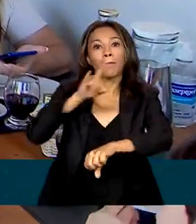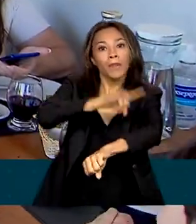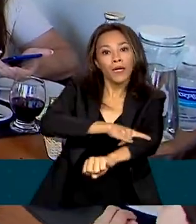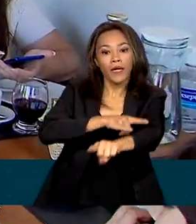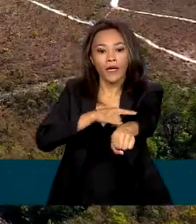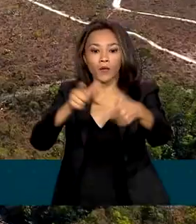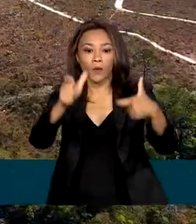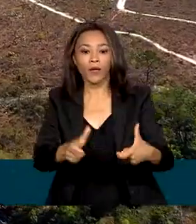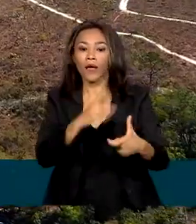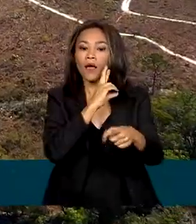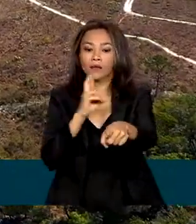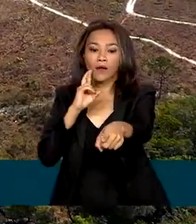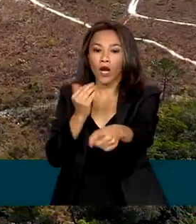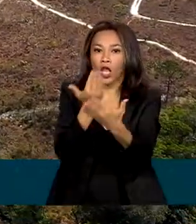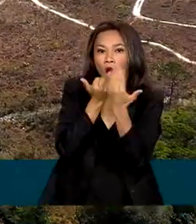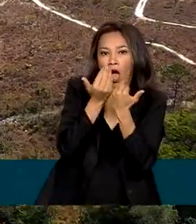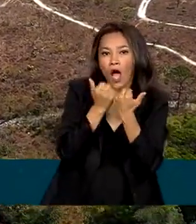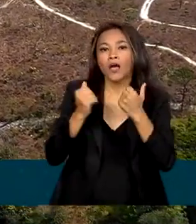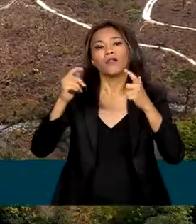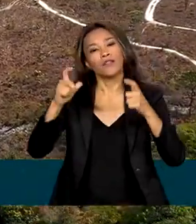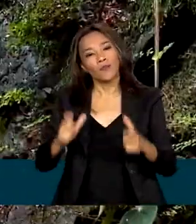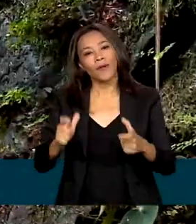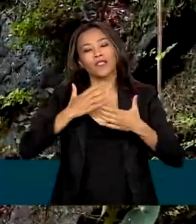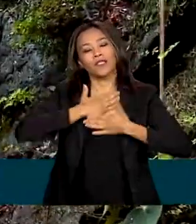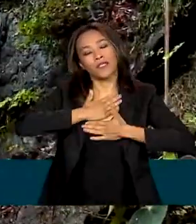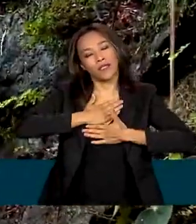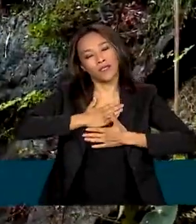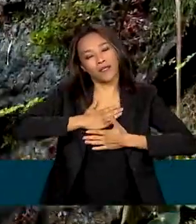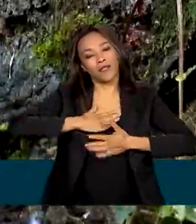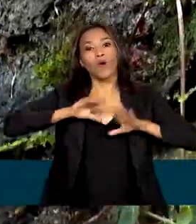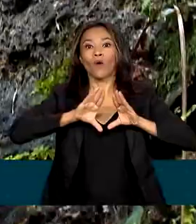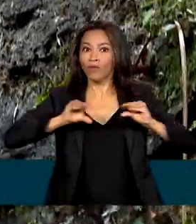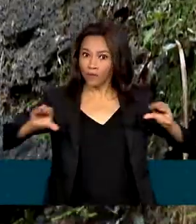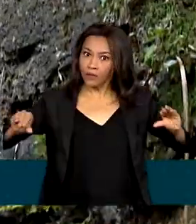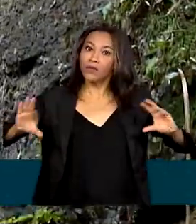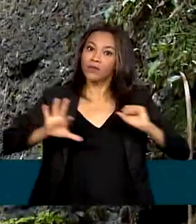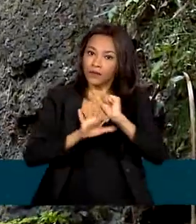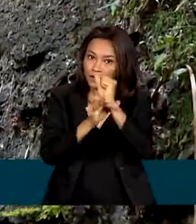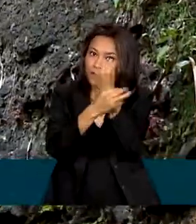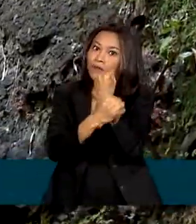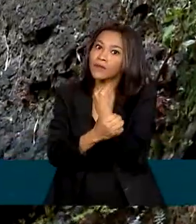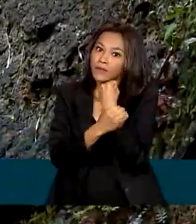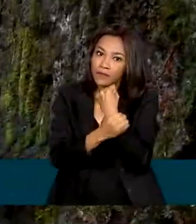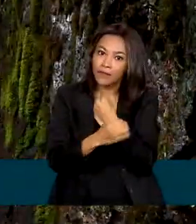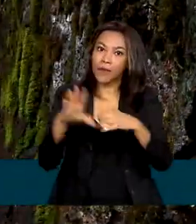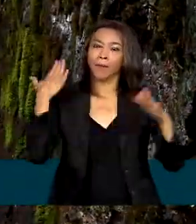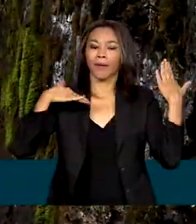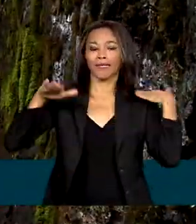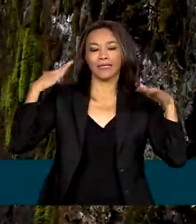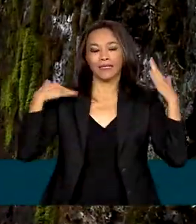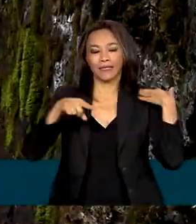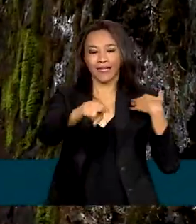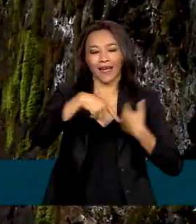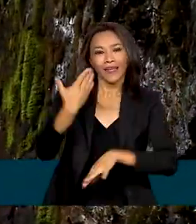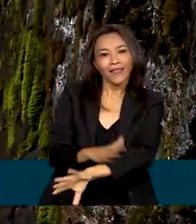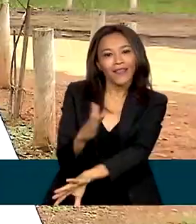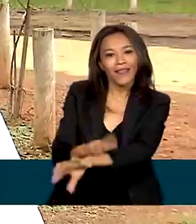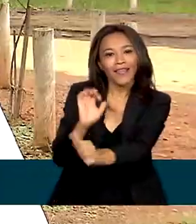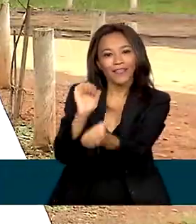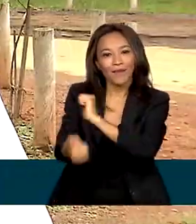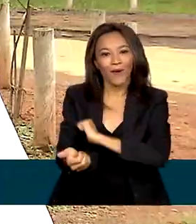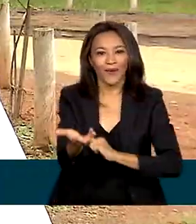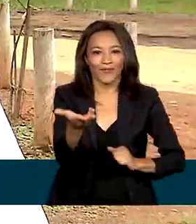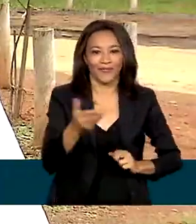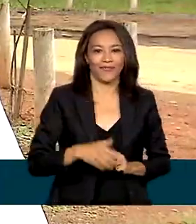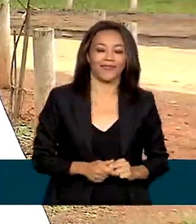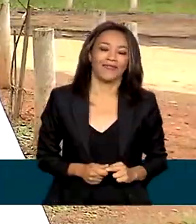de alimentação e de descanso. Mais conforto e segurança para passeios e prática de esportes. A